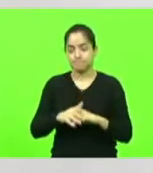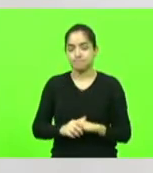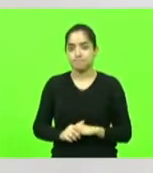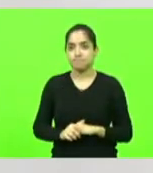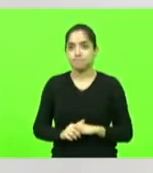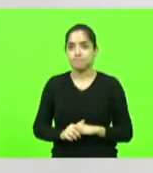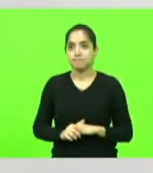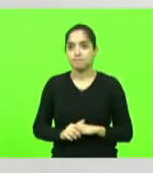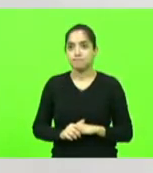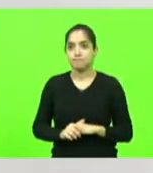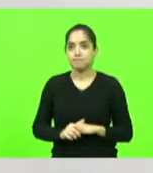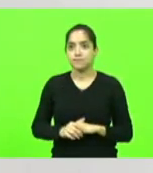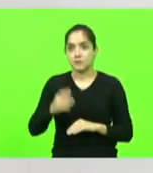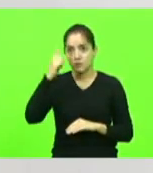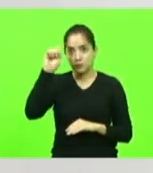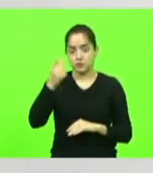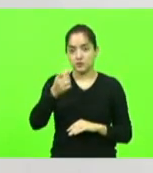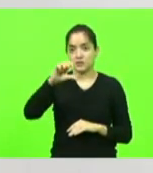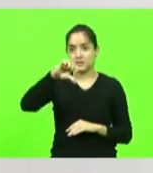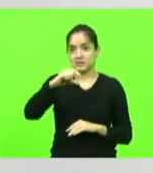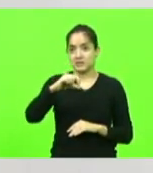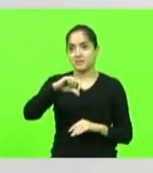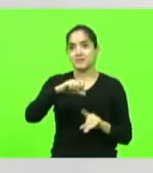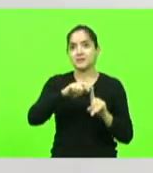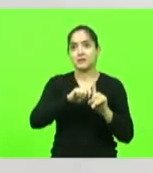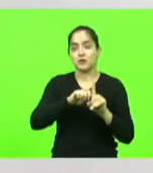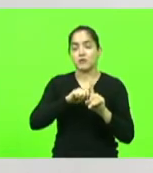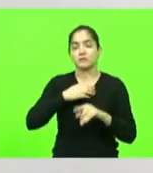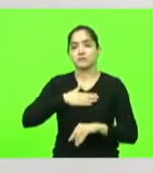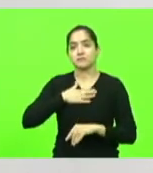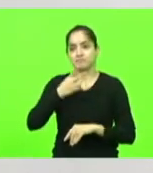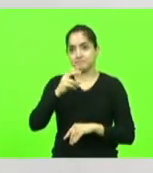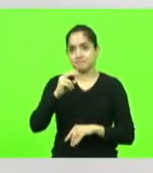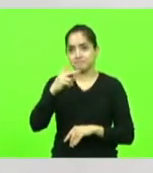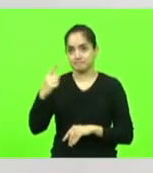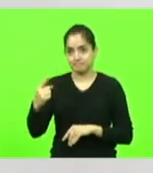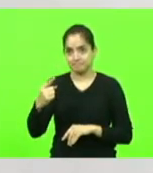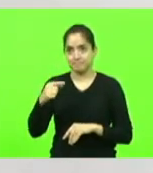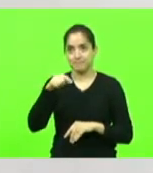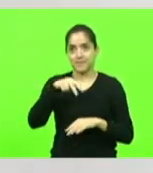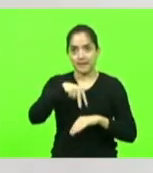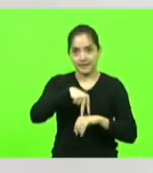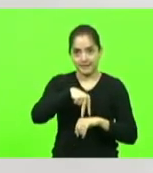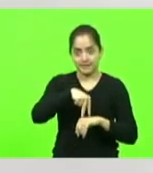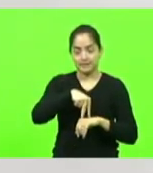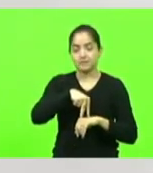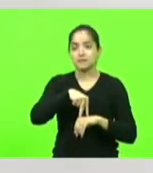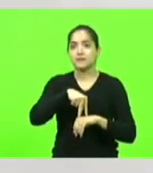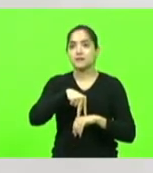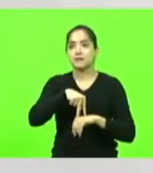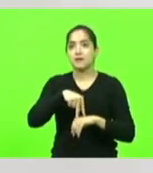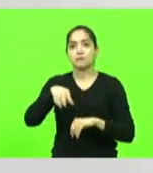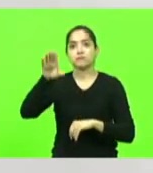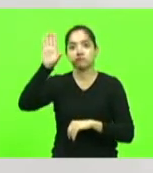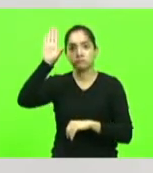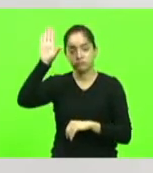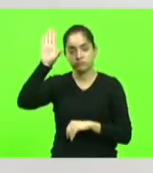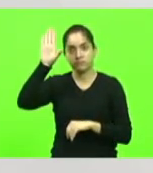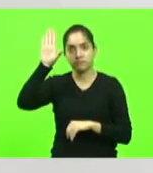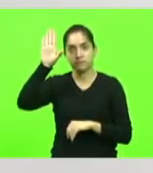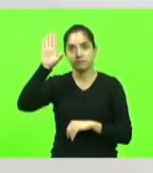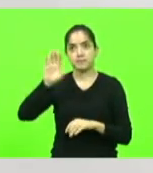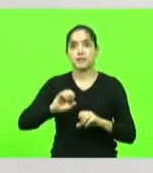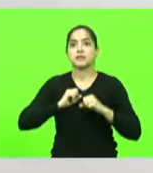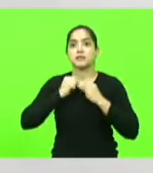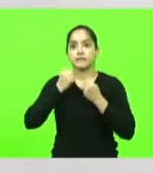No dia 19 de agosto de 2021, aqui nessa mesma tribuna, prometi manter, defender